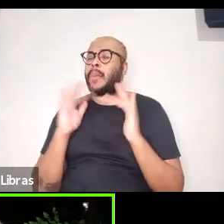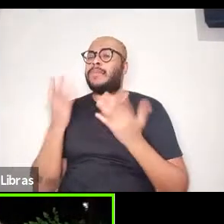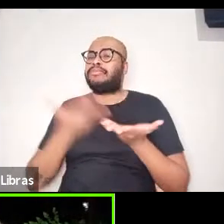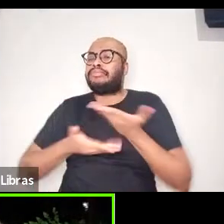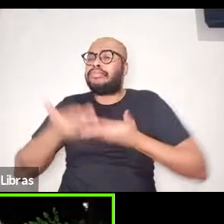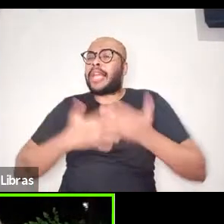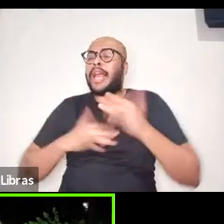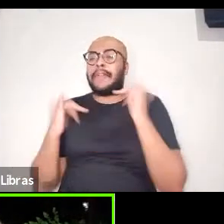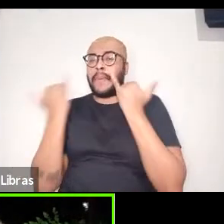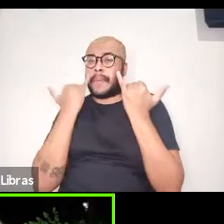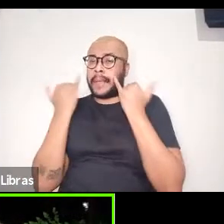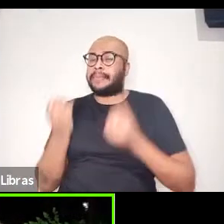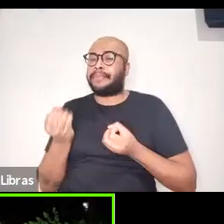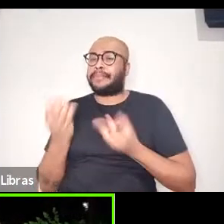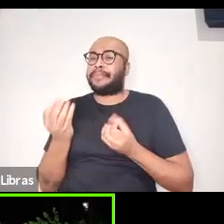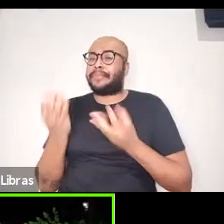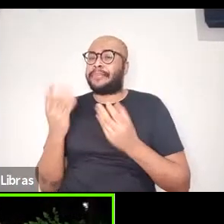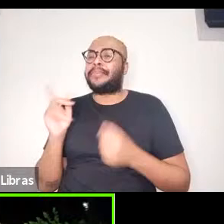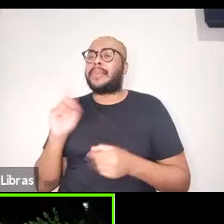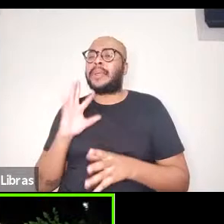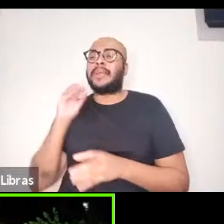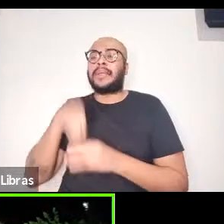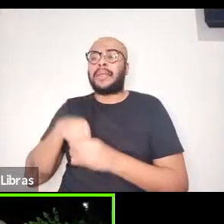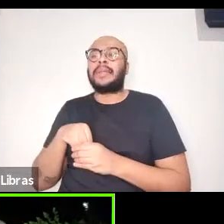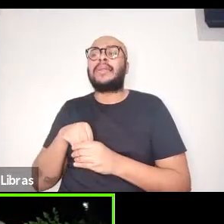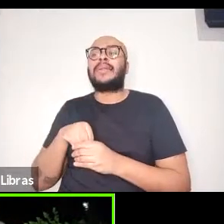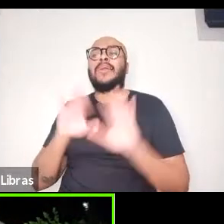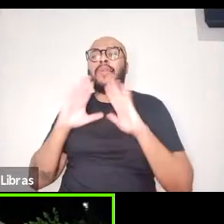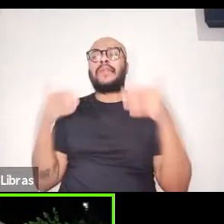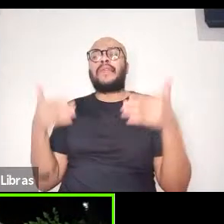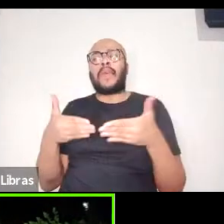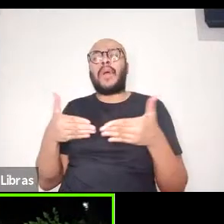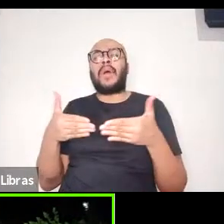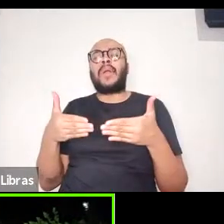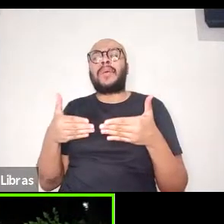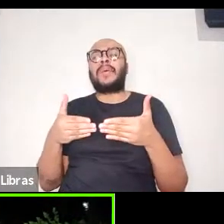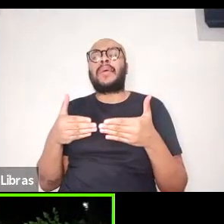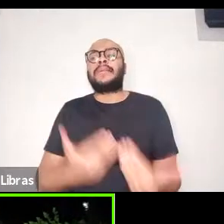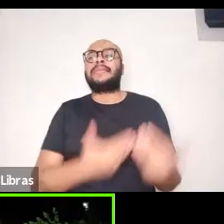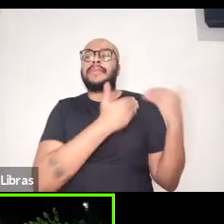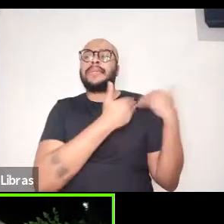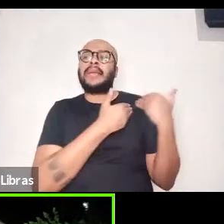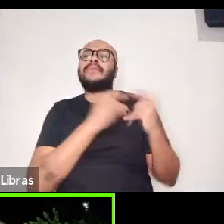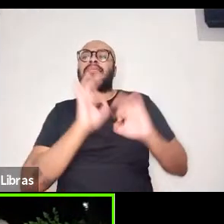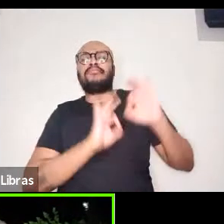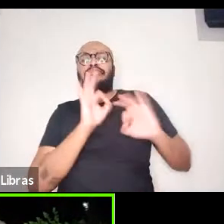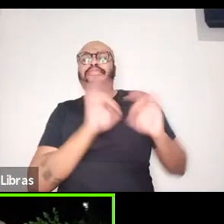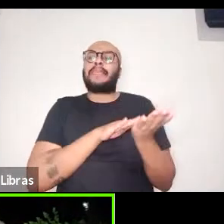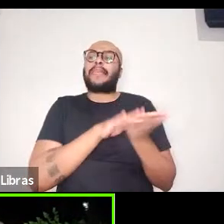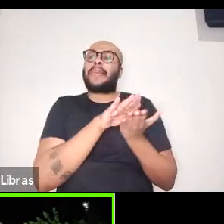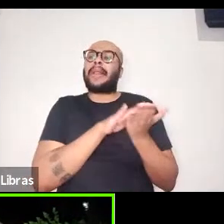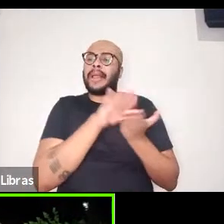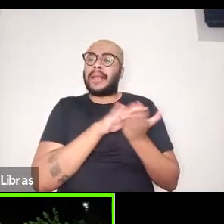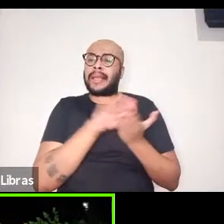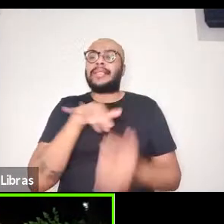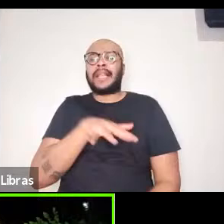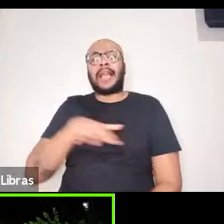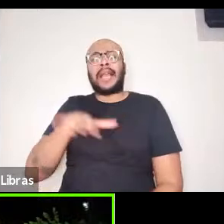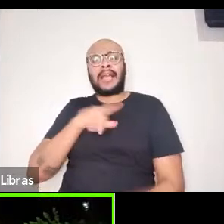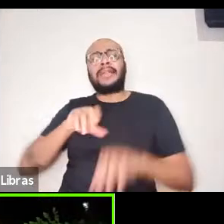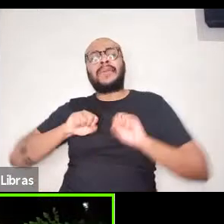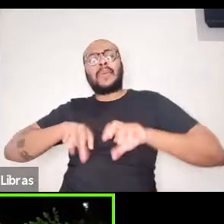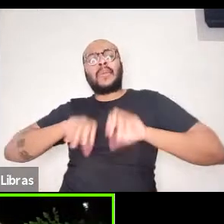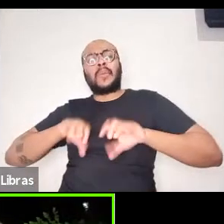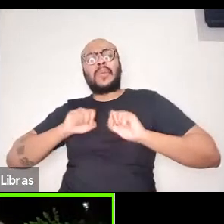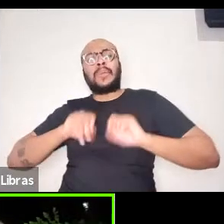intensa no FEPAI, o nosso fórum dos editores, dos periódicos da área de educação,